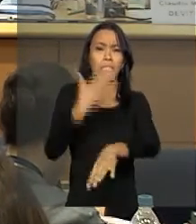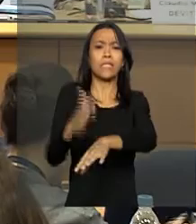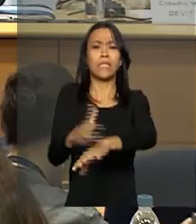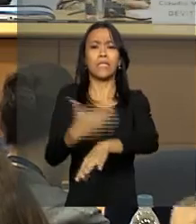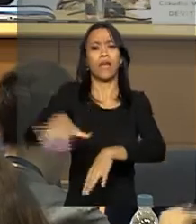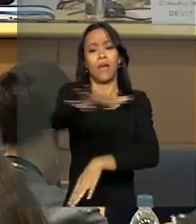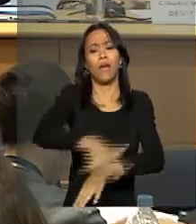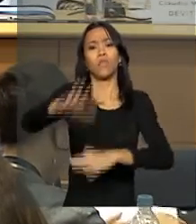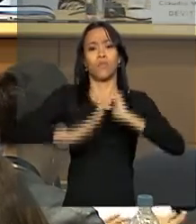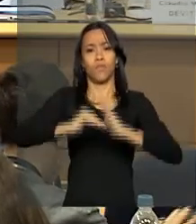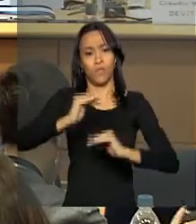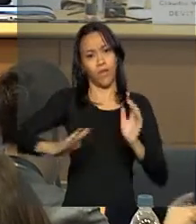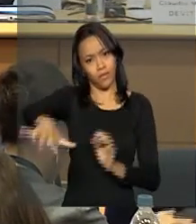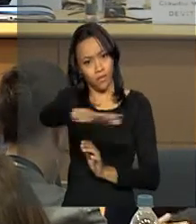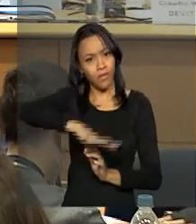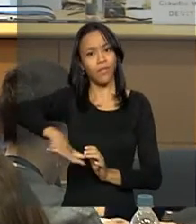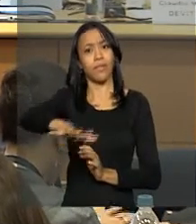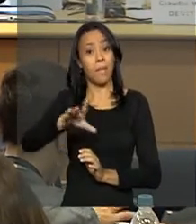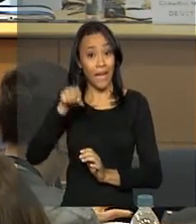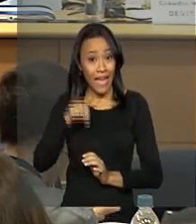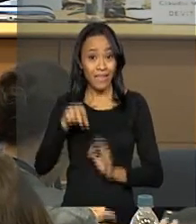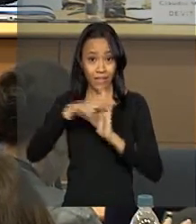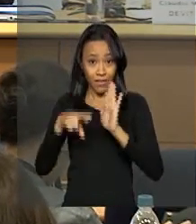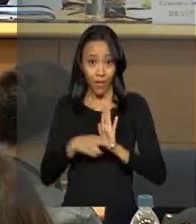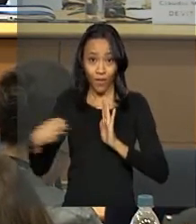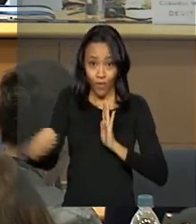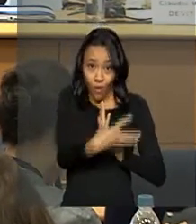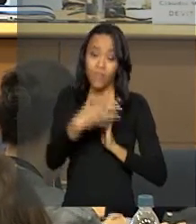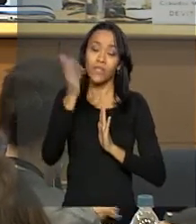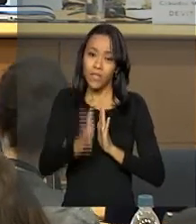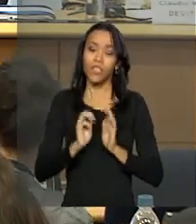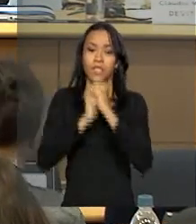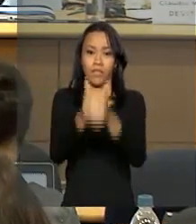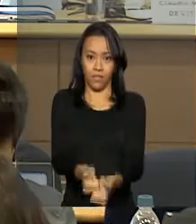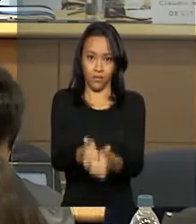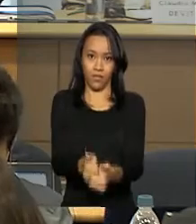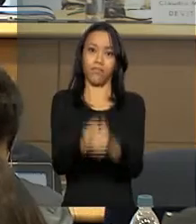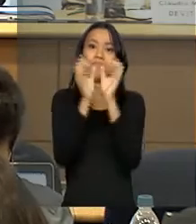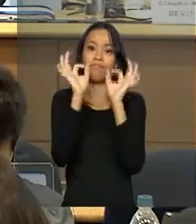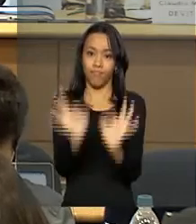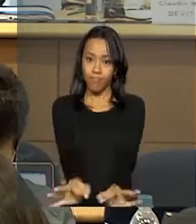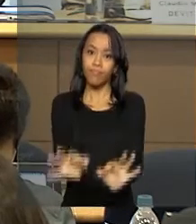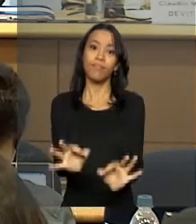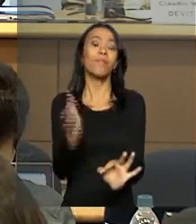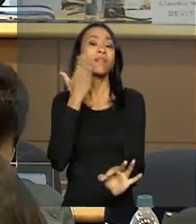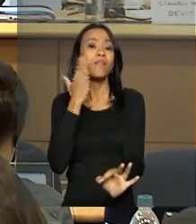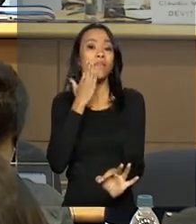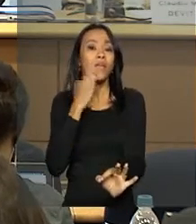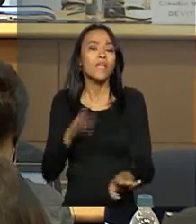profissional para que todos esses padrões sejam adotados para calibração dos dados